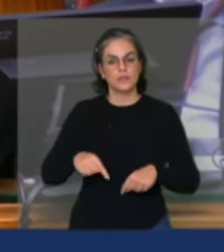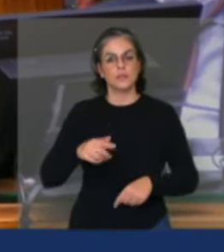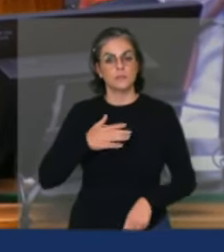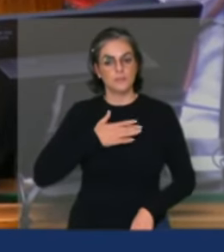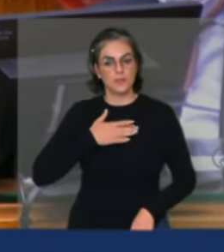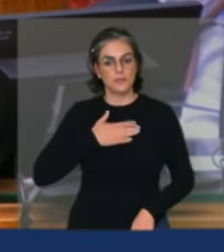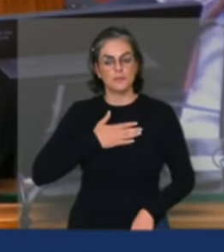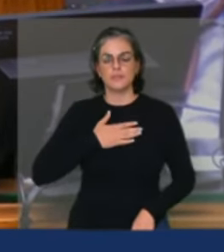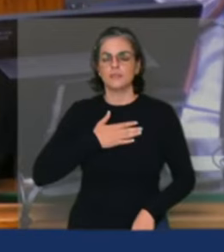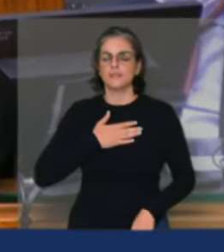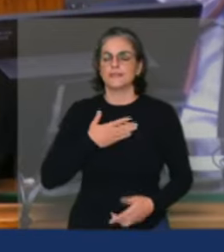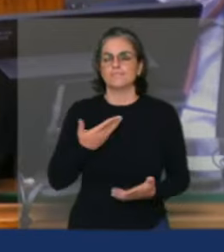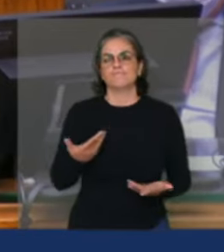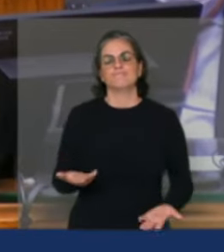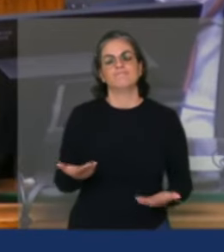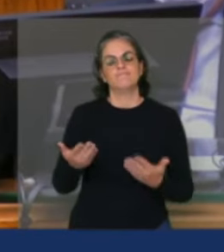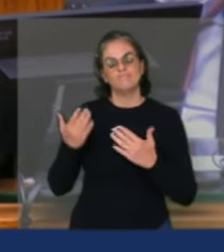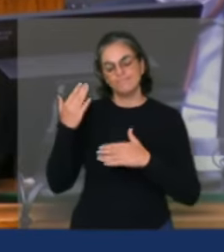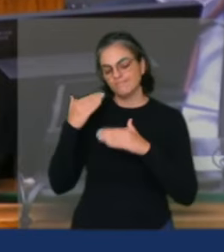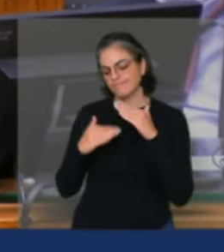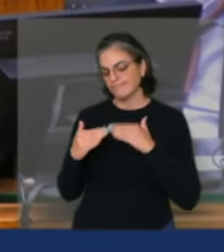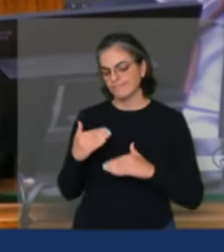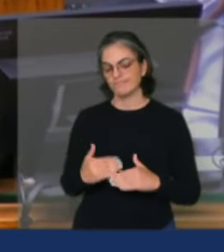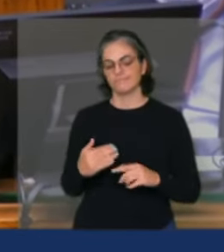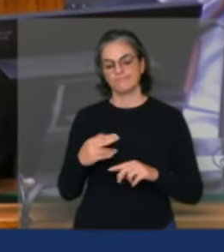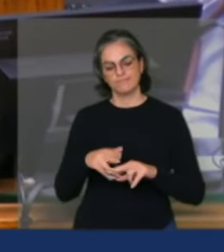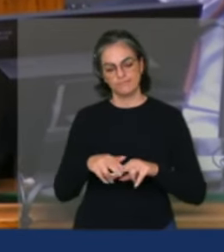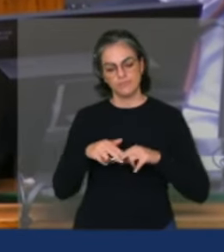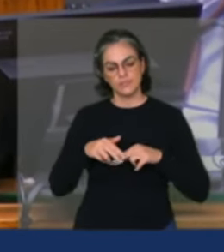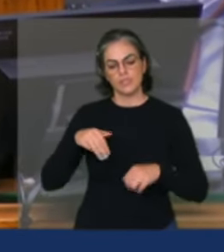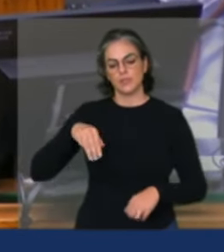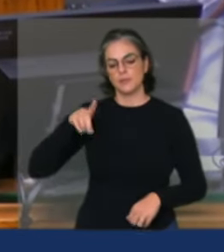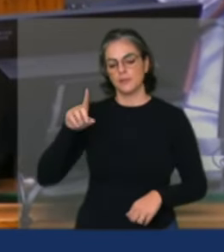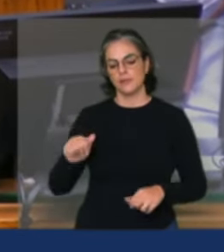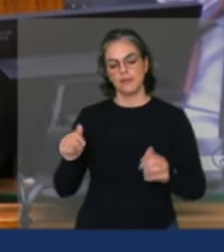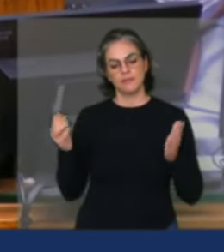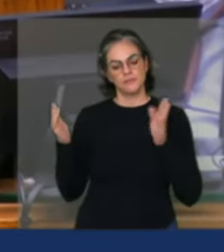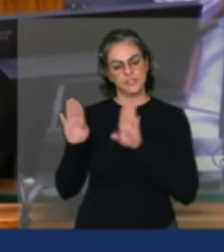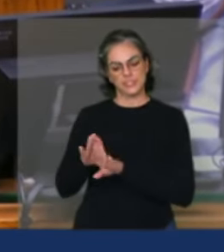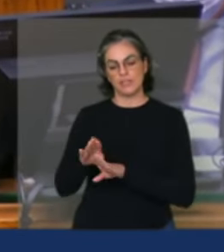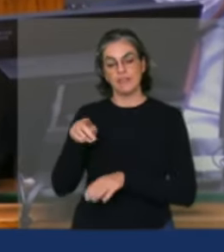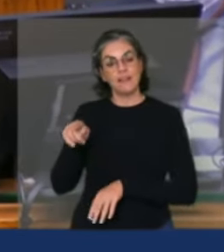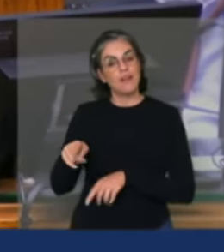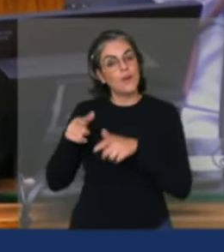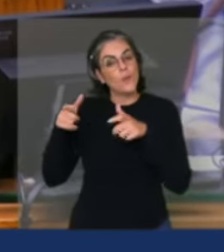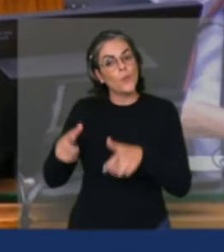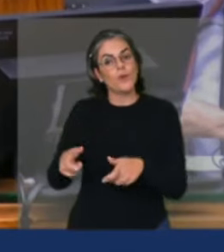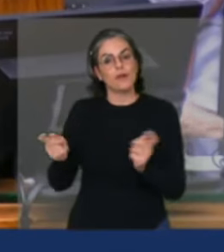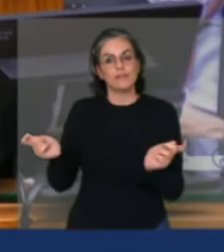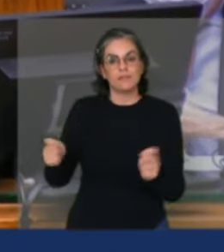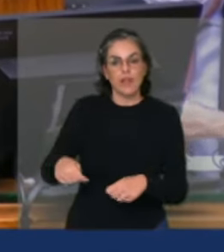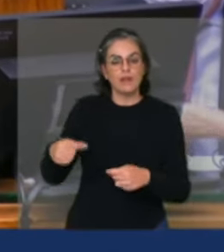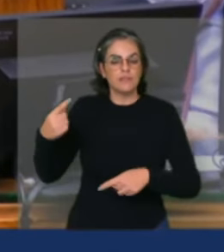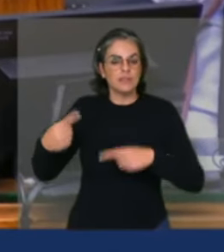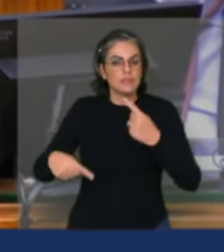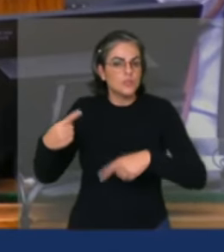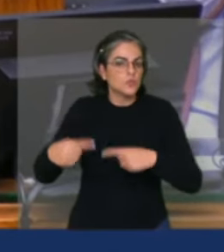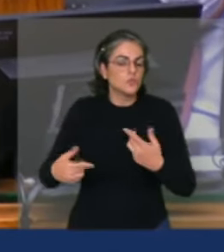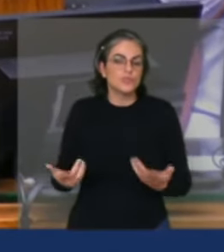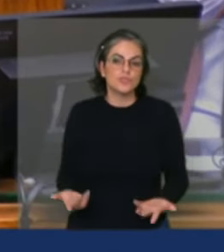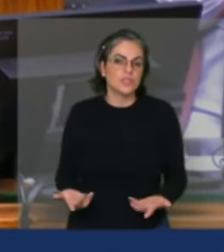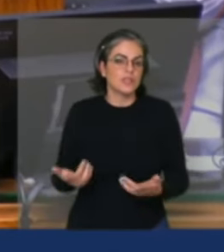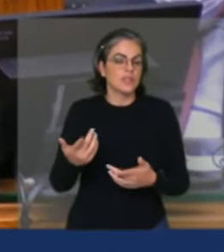retrocesso o fechamento do ministério de desenvolvimento agrário ali nós tínhamos uma casa para discutir as políticas do pequeno todo